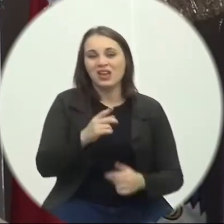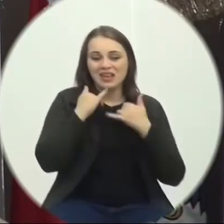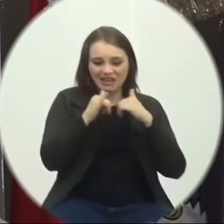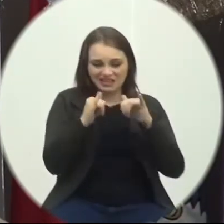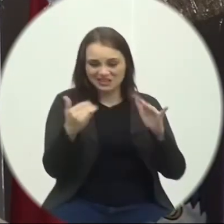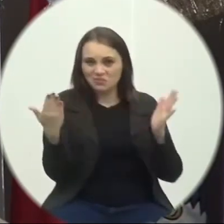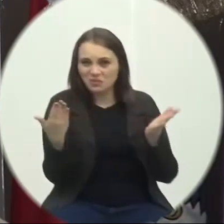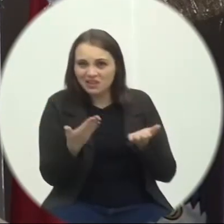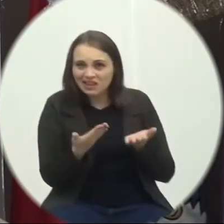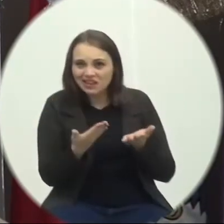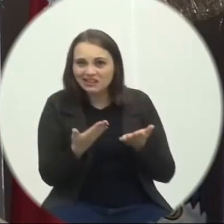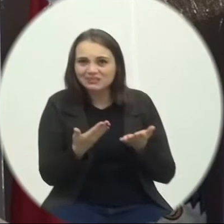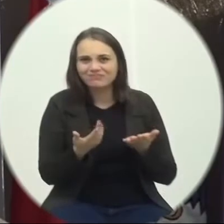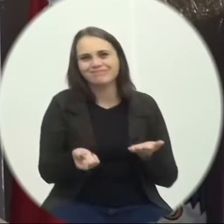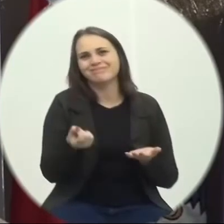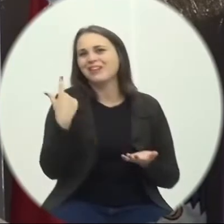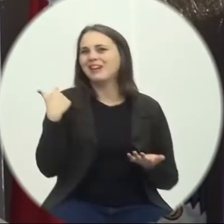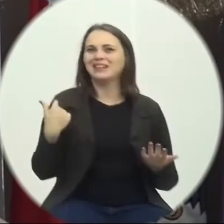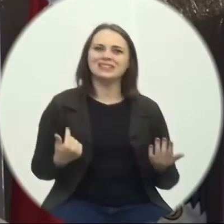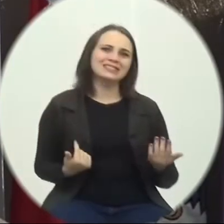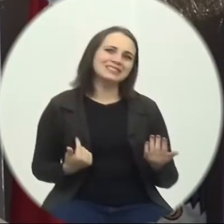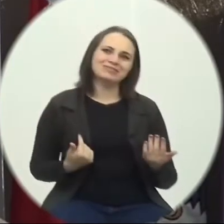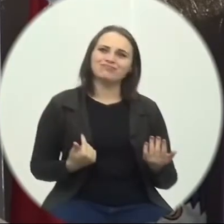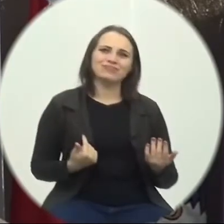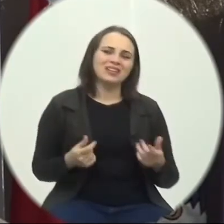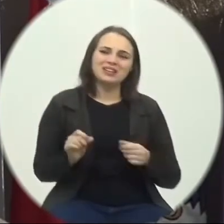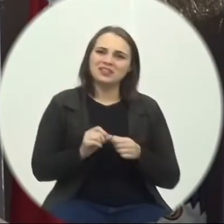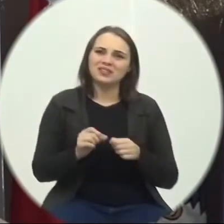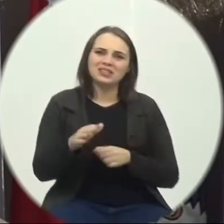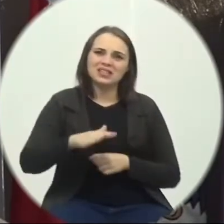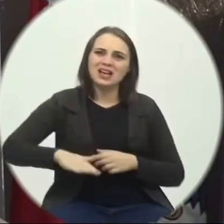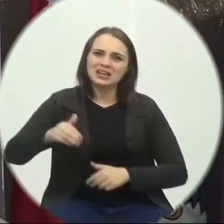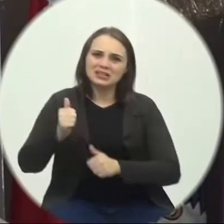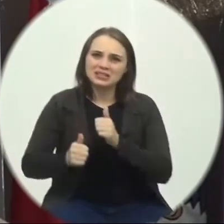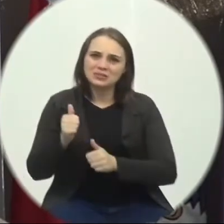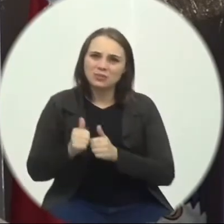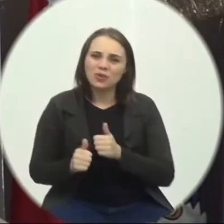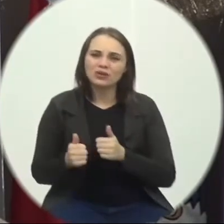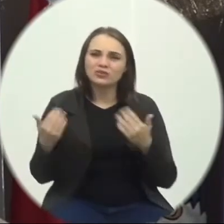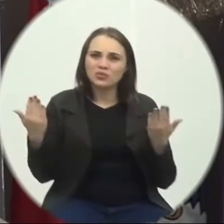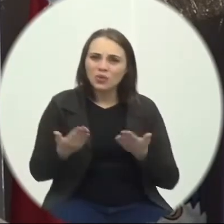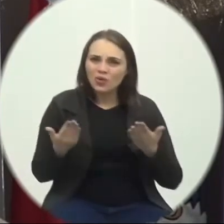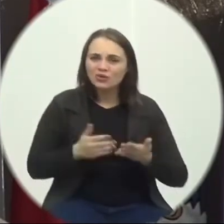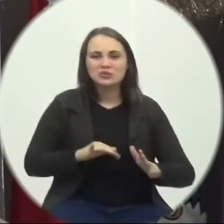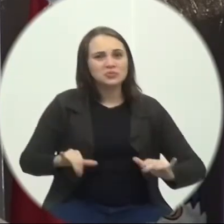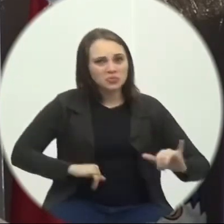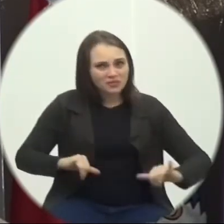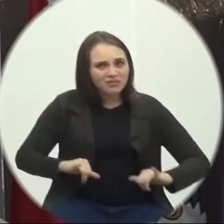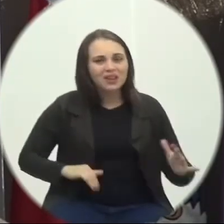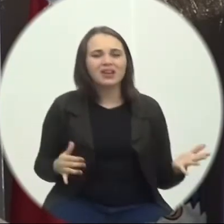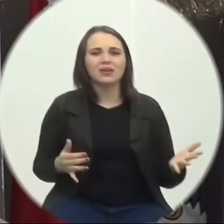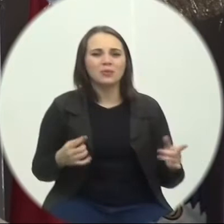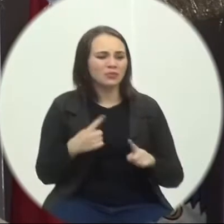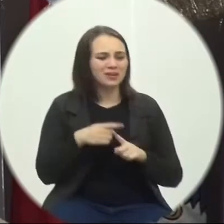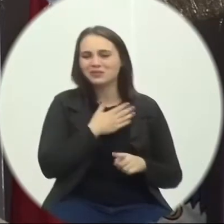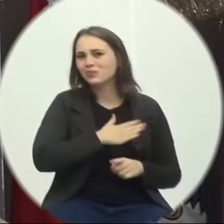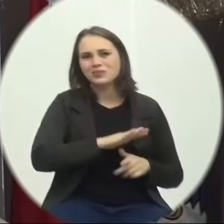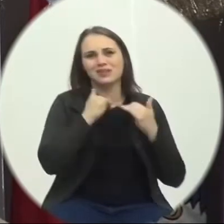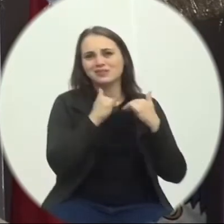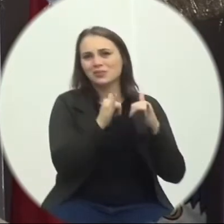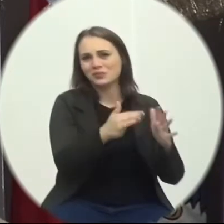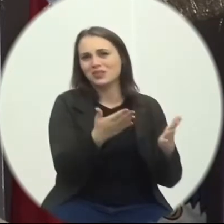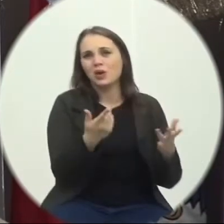Realmente Mexeu muito Com o setor esportivo No dia de hoje Recebi muitas mensagens Sobre esse comercial Porque